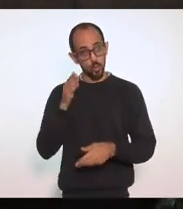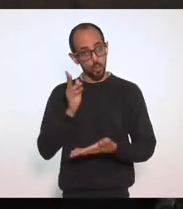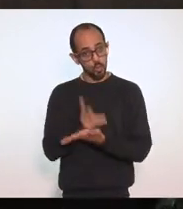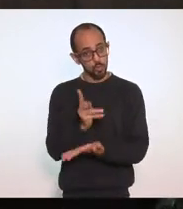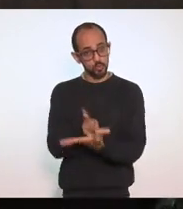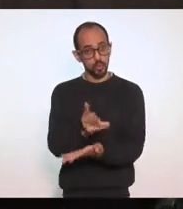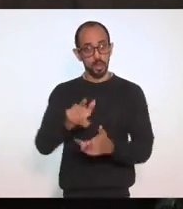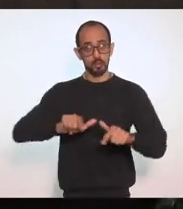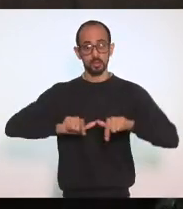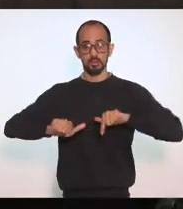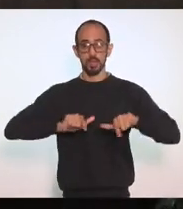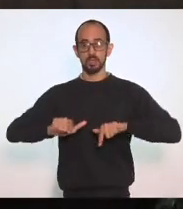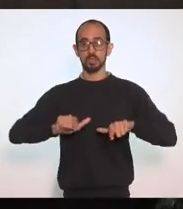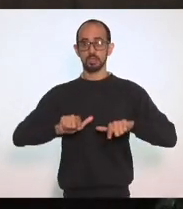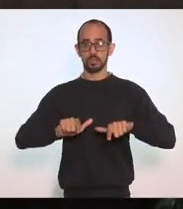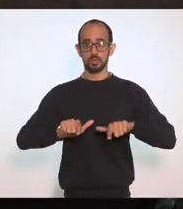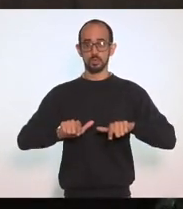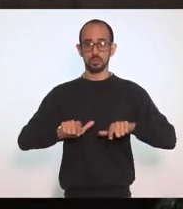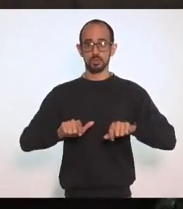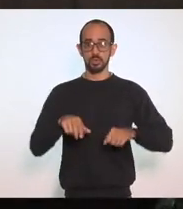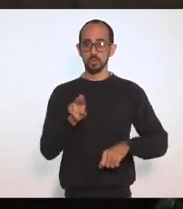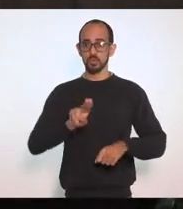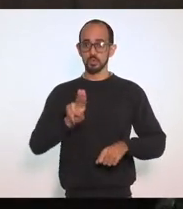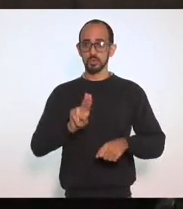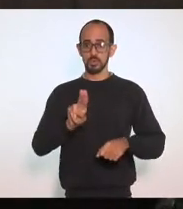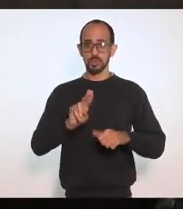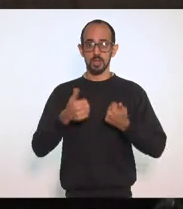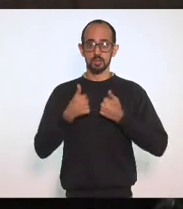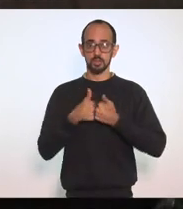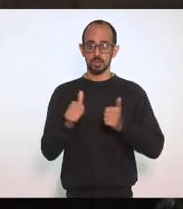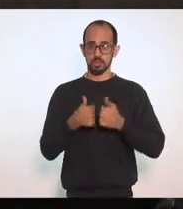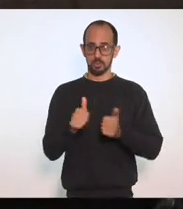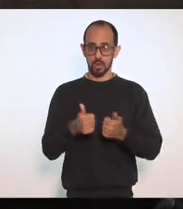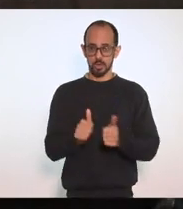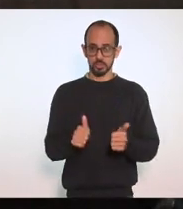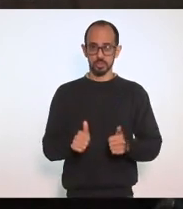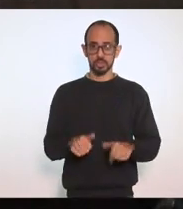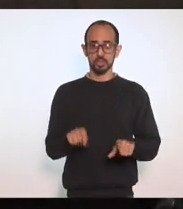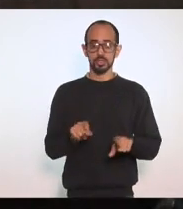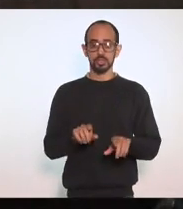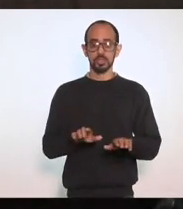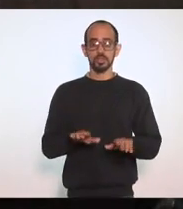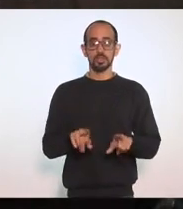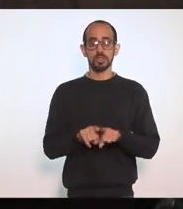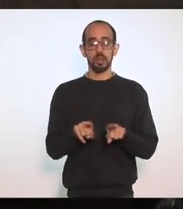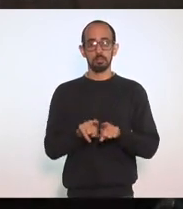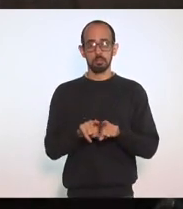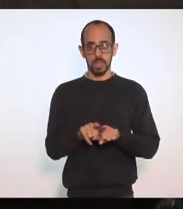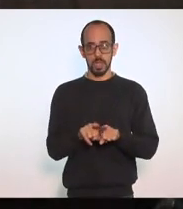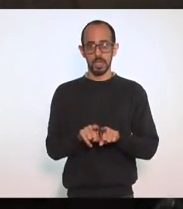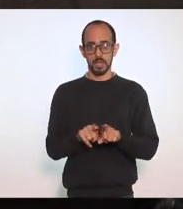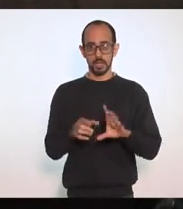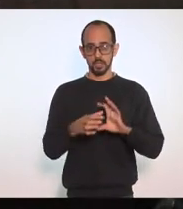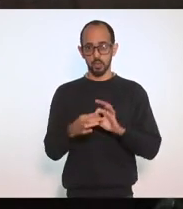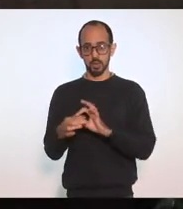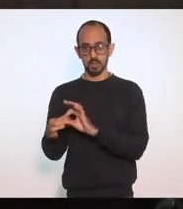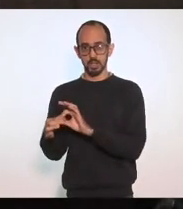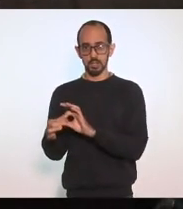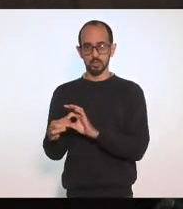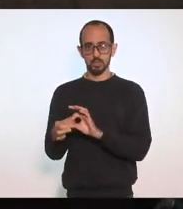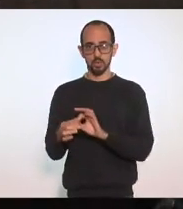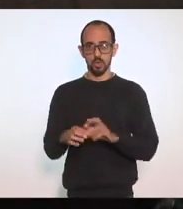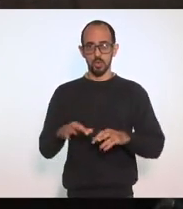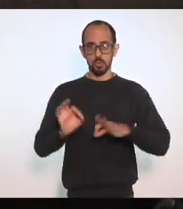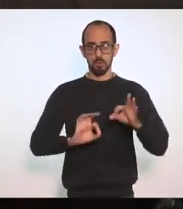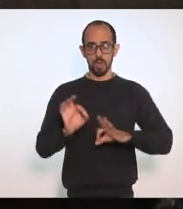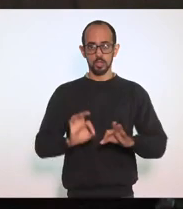deslocando Usando o transporte Público Ora Nesse quadro O projeto Que apresentei